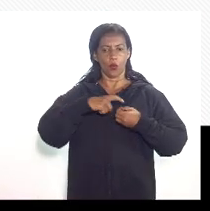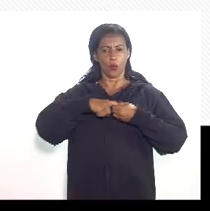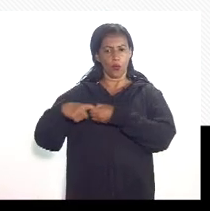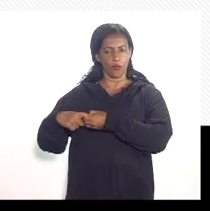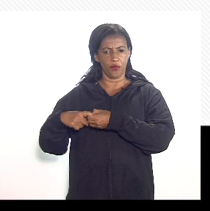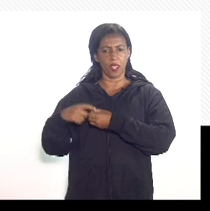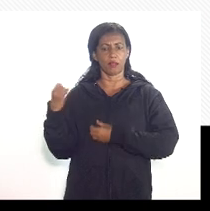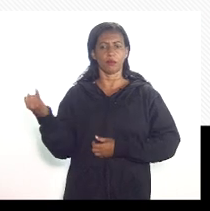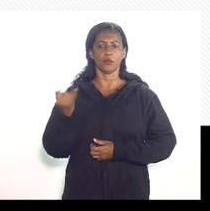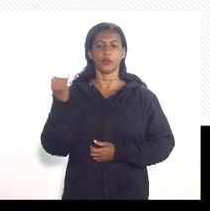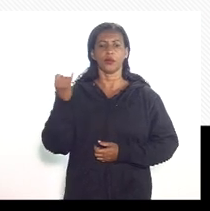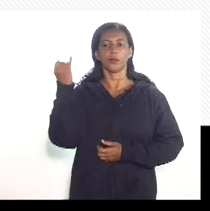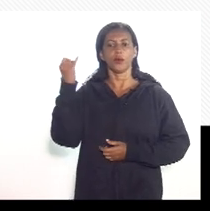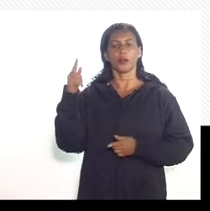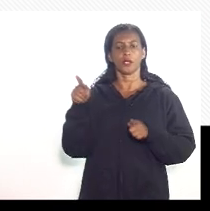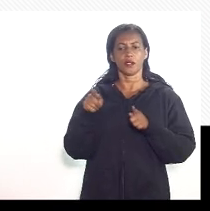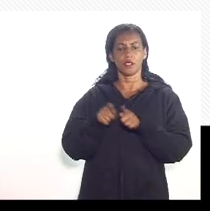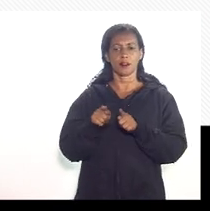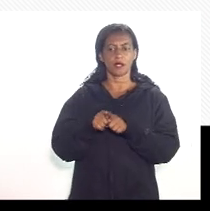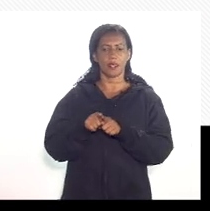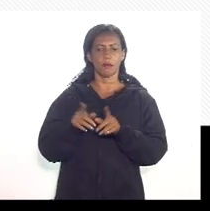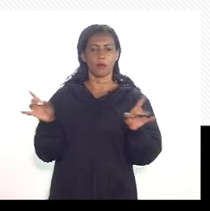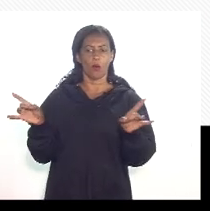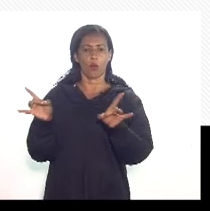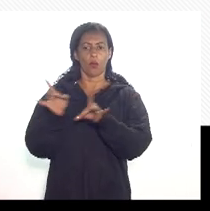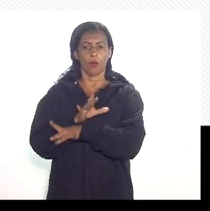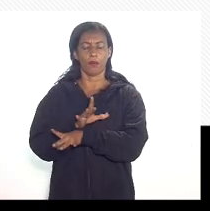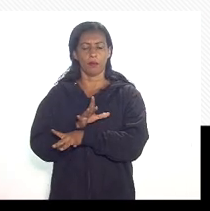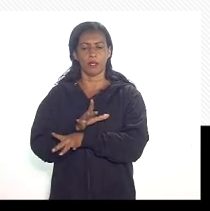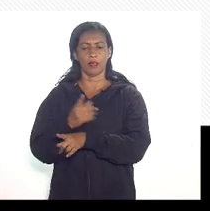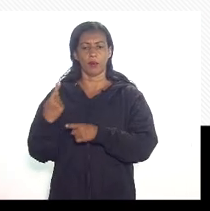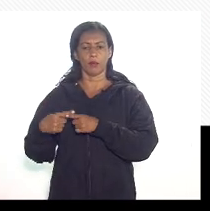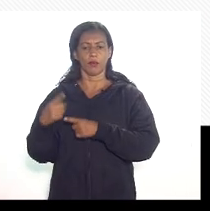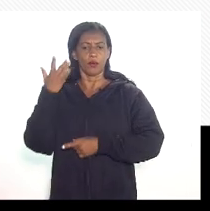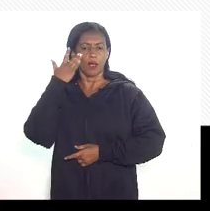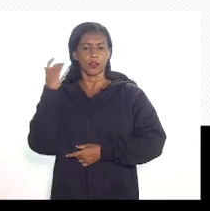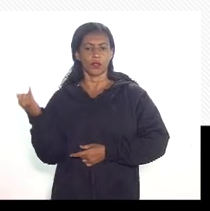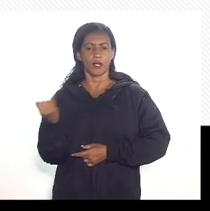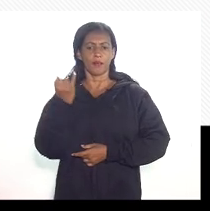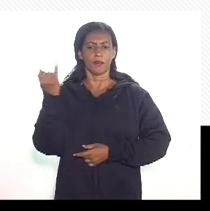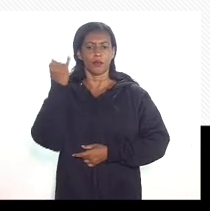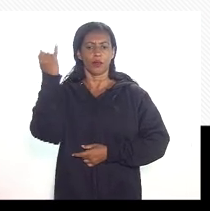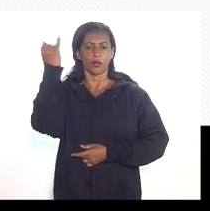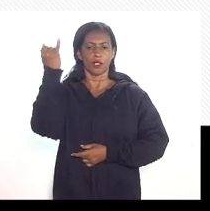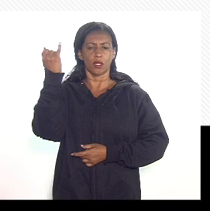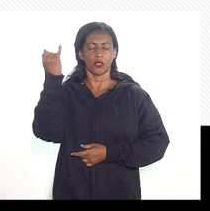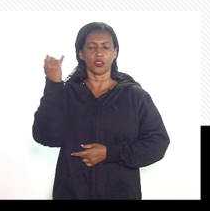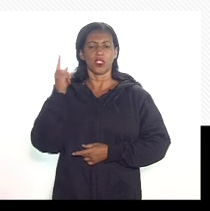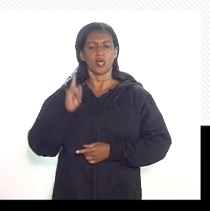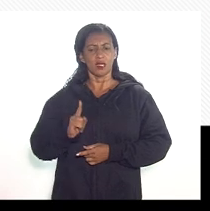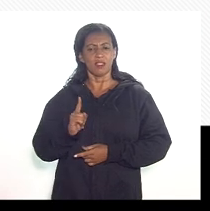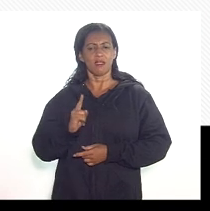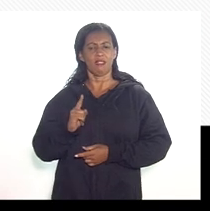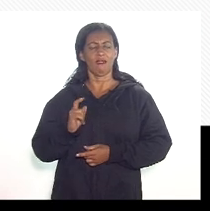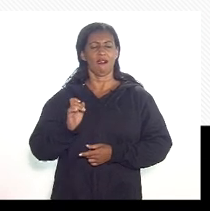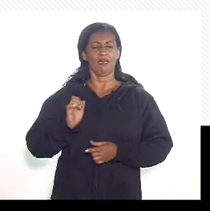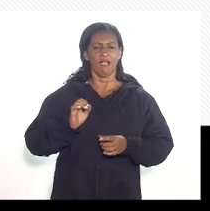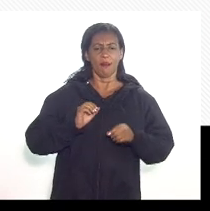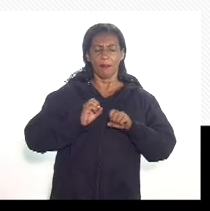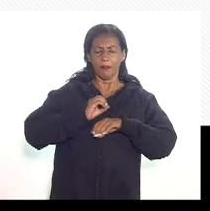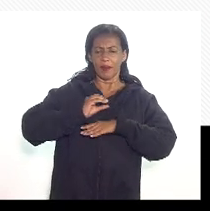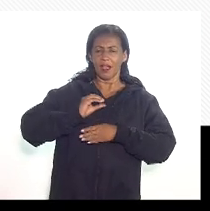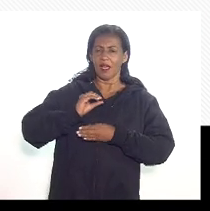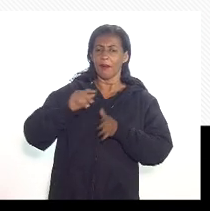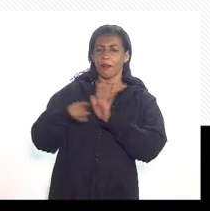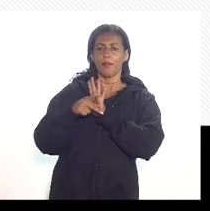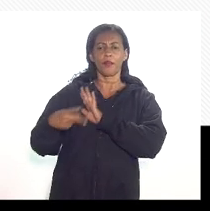mas que seja de forma complementar e eu acho que é importante, ele vai ser uma ferramenta muito importante para eventuais demandas das